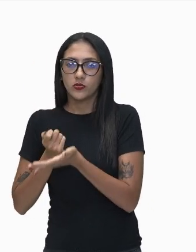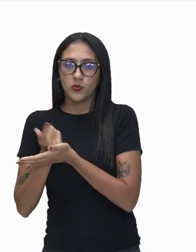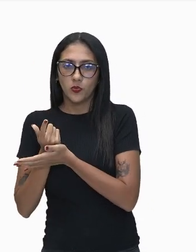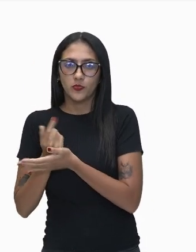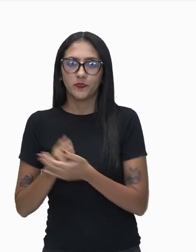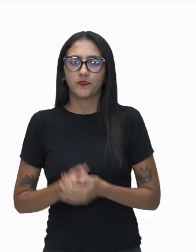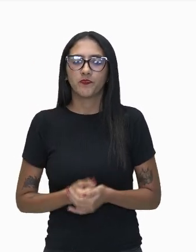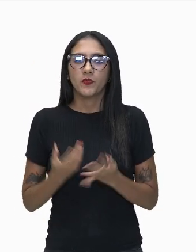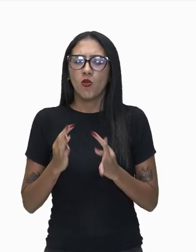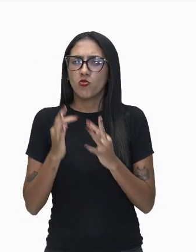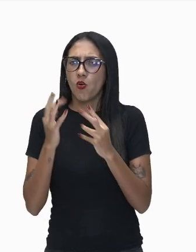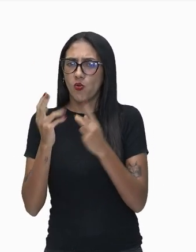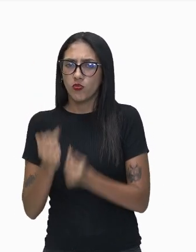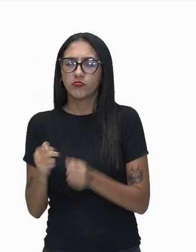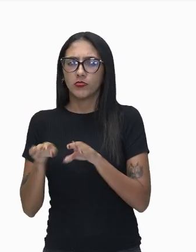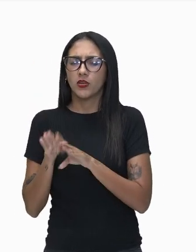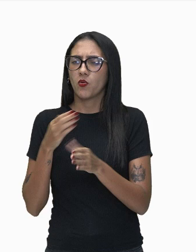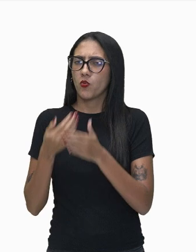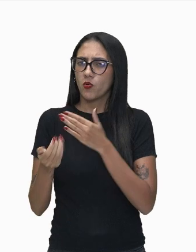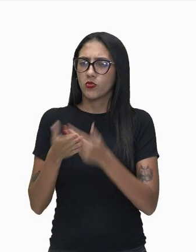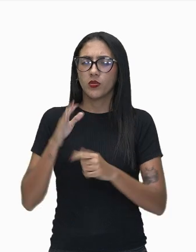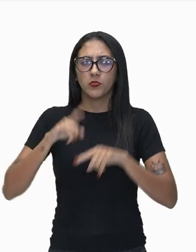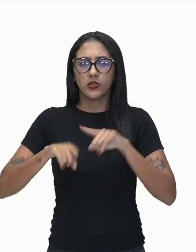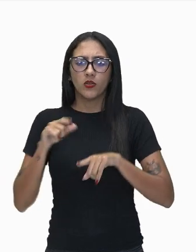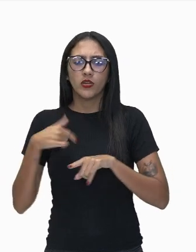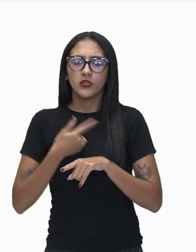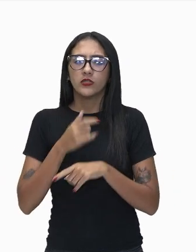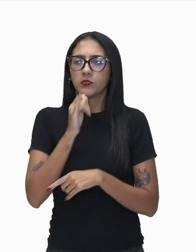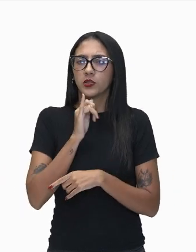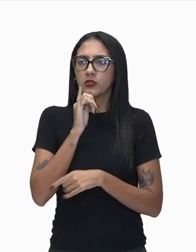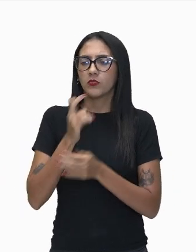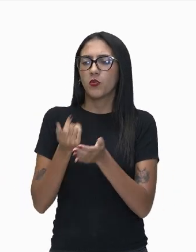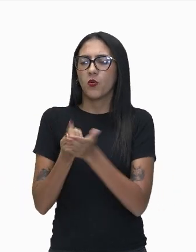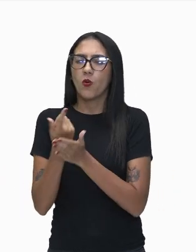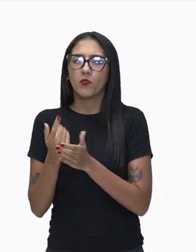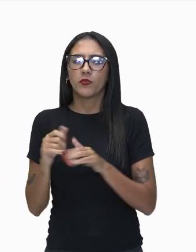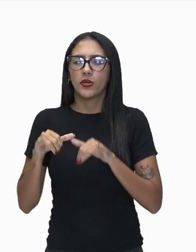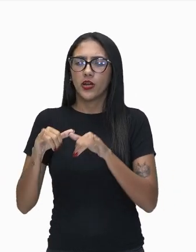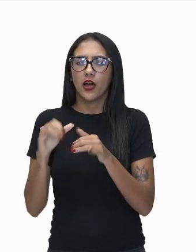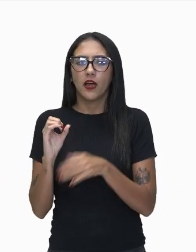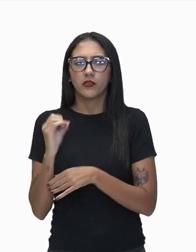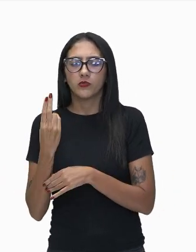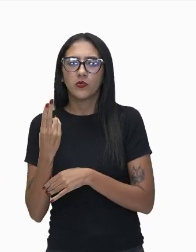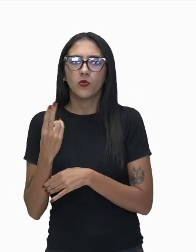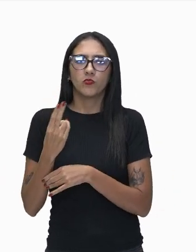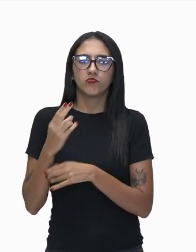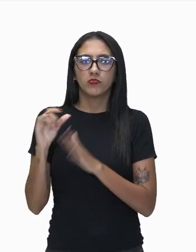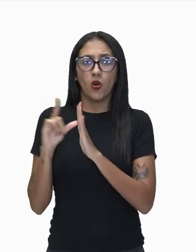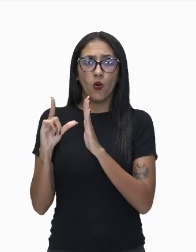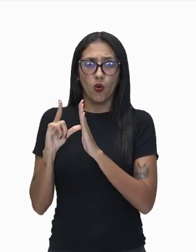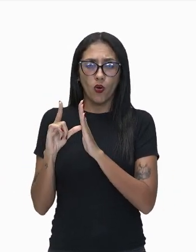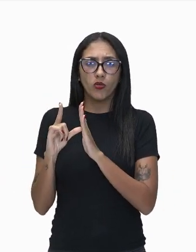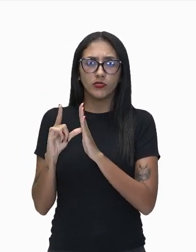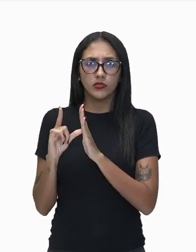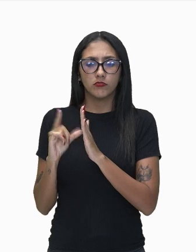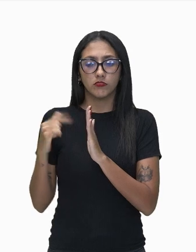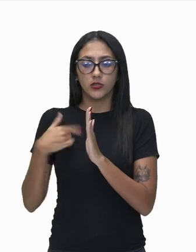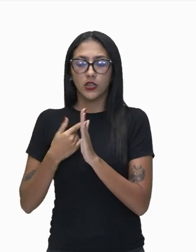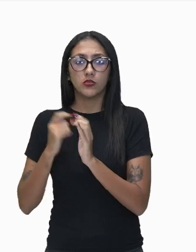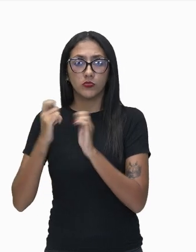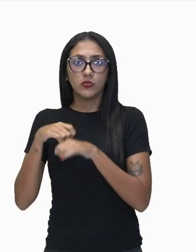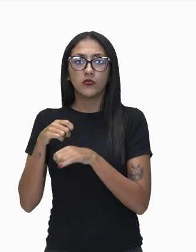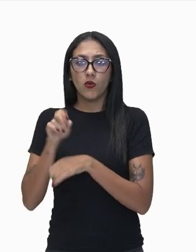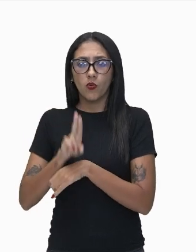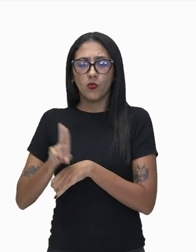objeto aí que você comprou num mercado, numa loja, e que você é quem vai utilizar ele